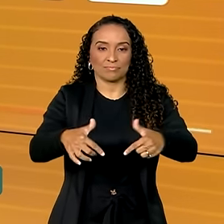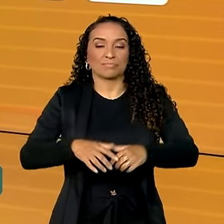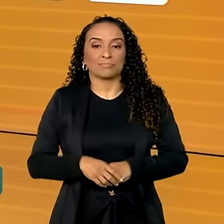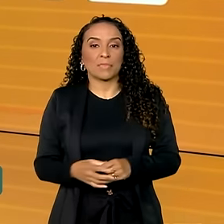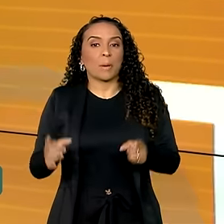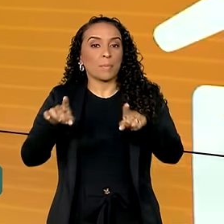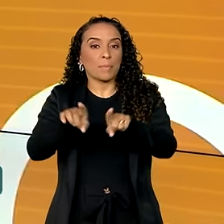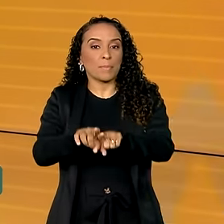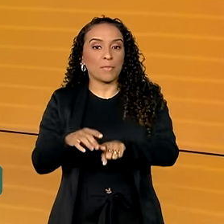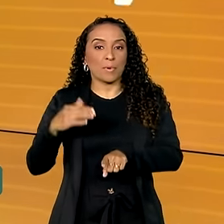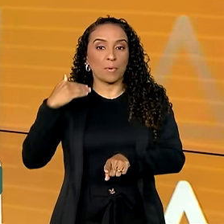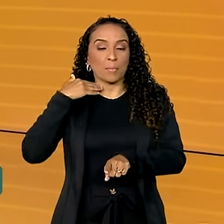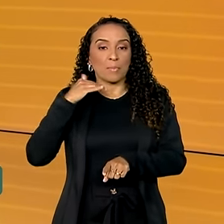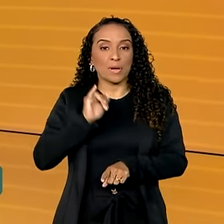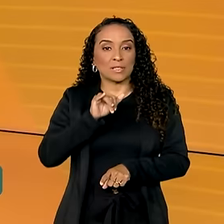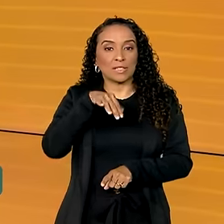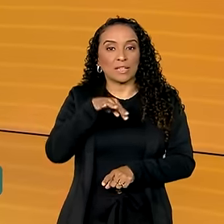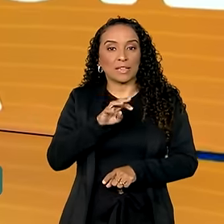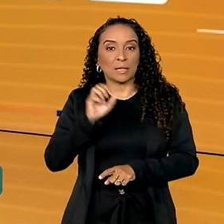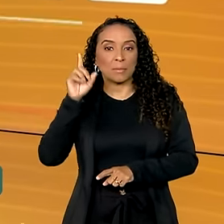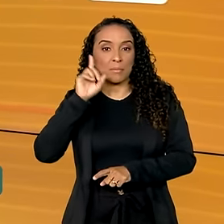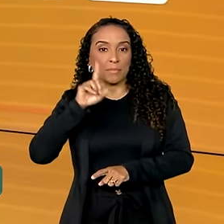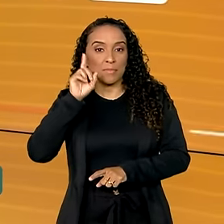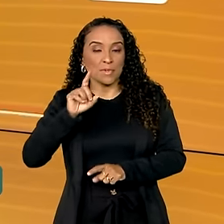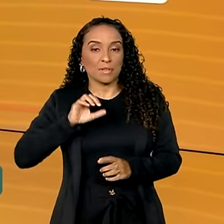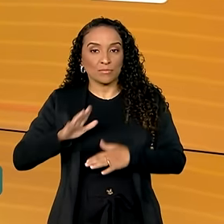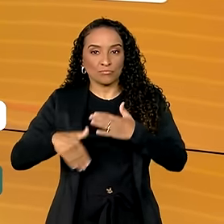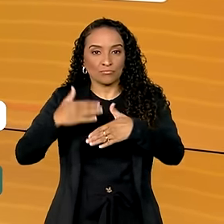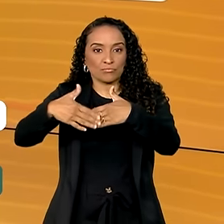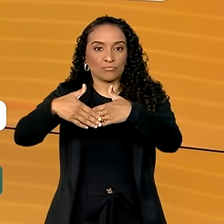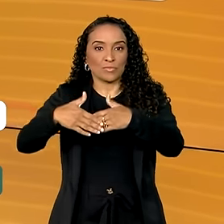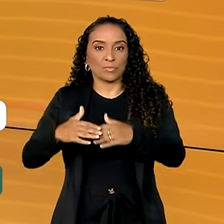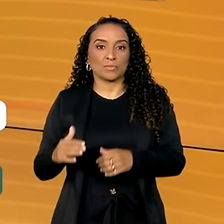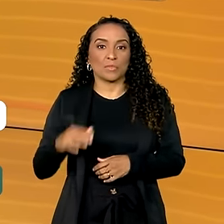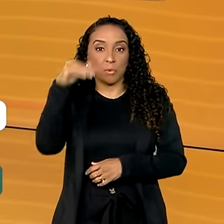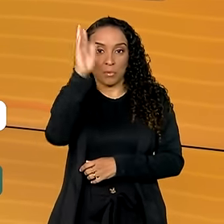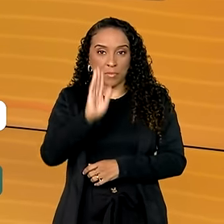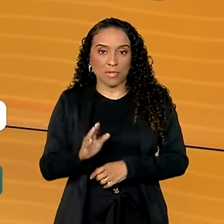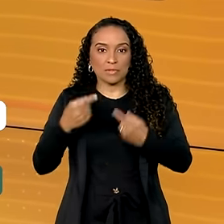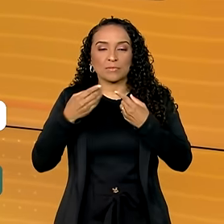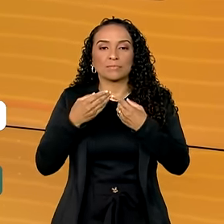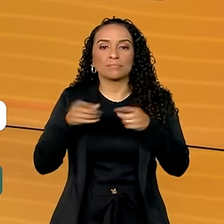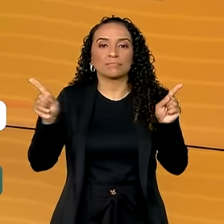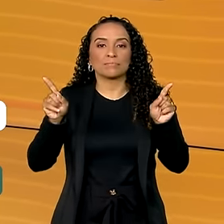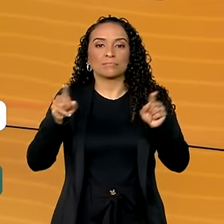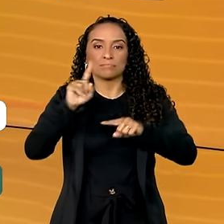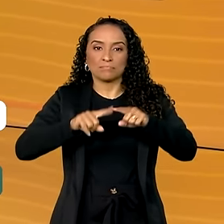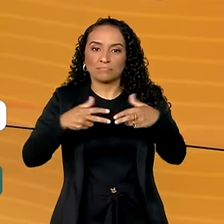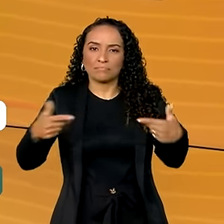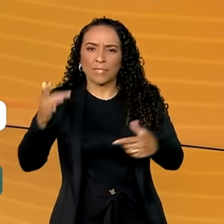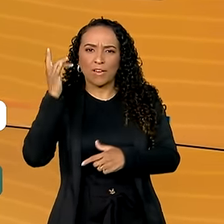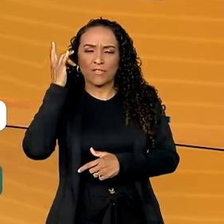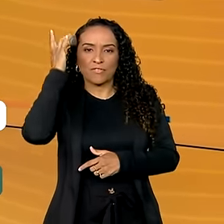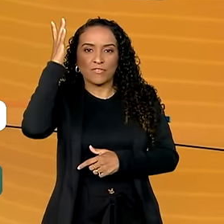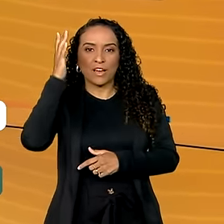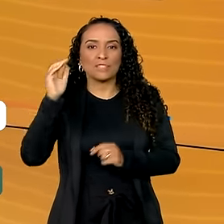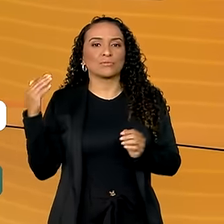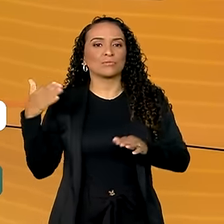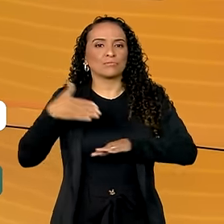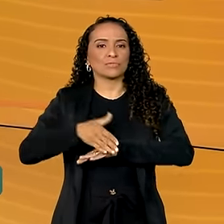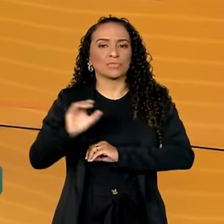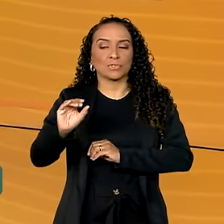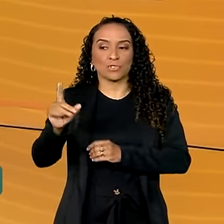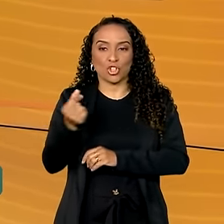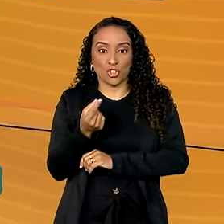emprego. Em parceria com o Banco Interamericano de Desenvolvimento, o Brasil lança uma ferramenta para facilitar a entrada